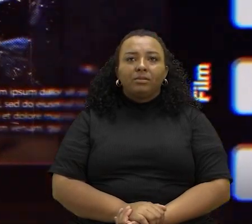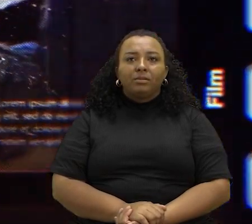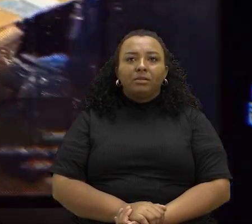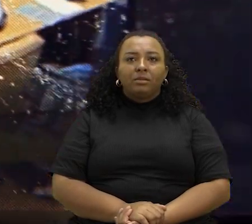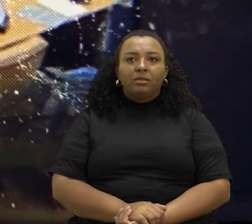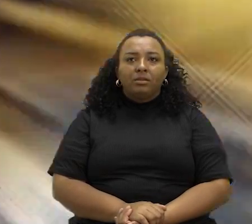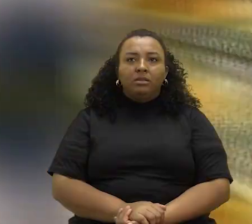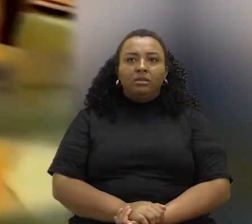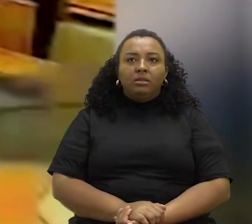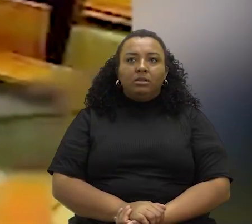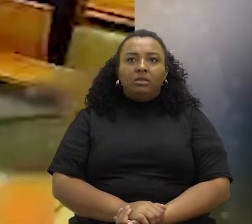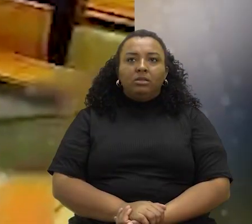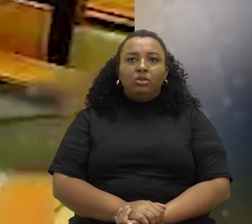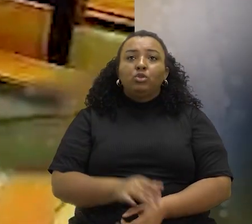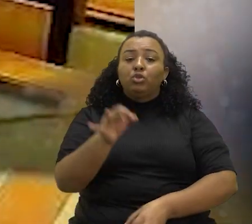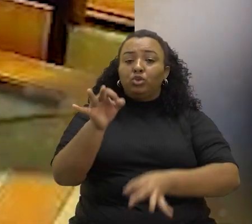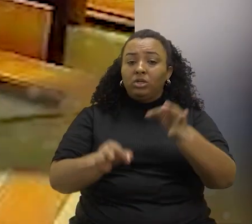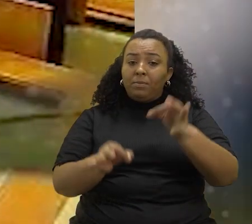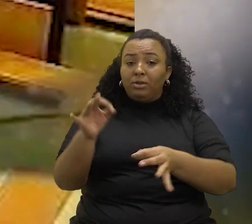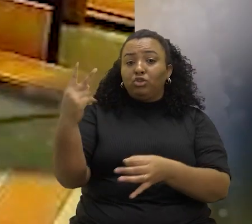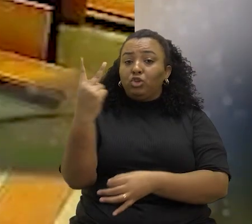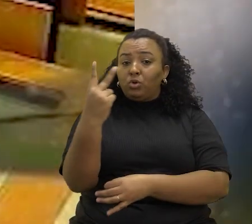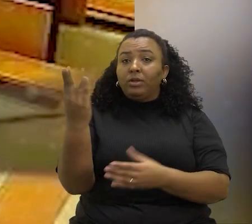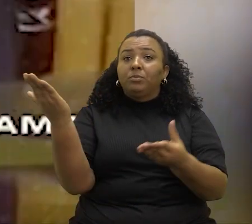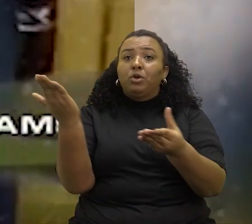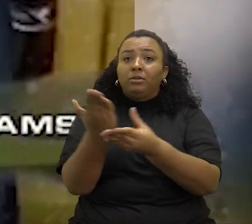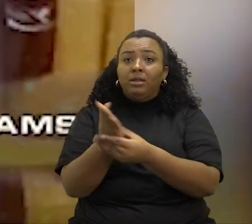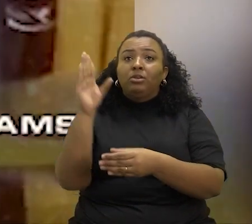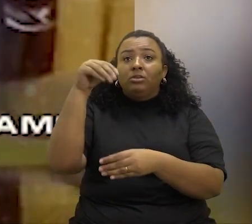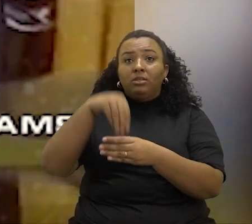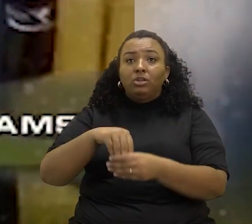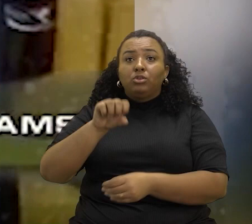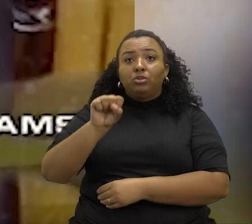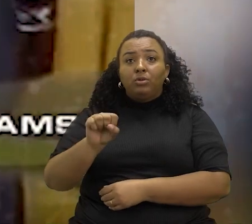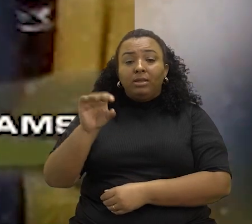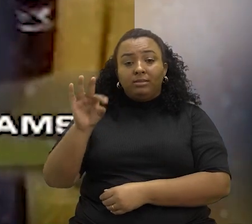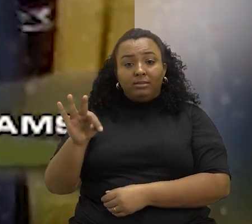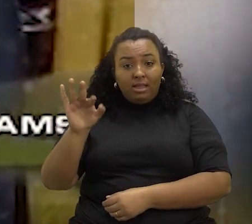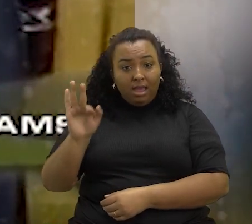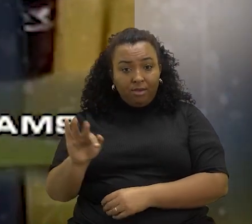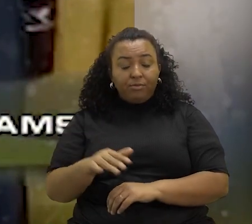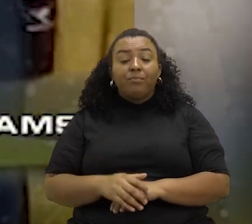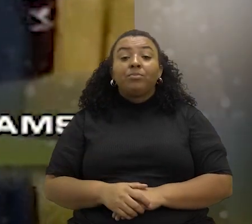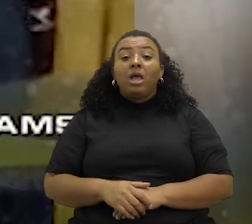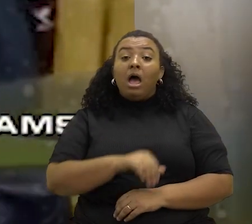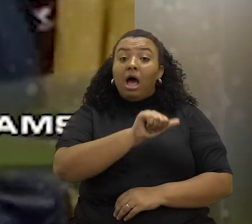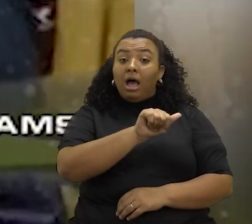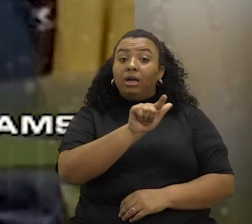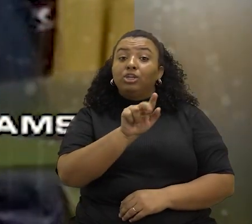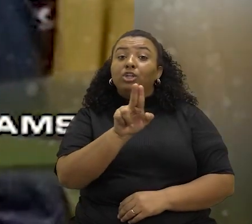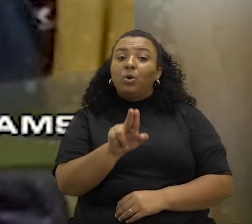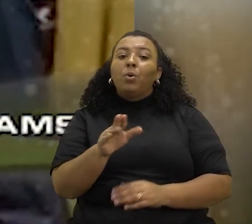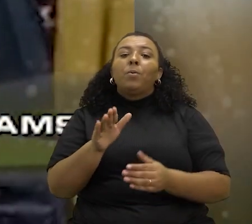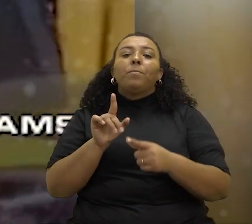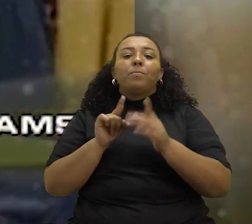Em sua atuação no julgamento de duas ações no STF, a AGU demonstrou que, ao prover o